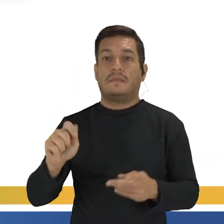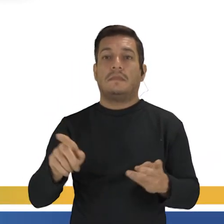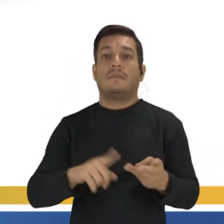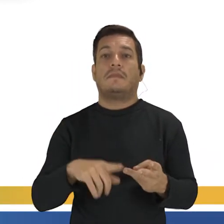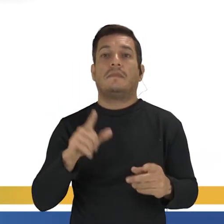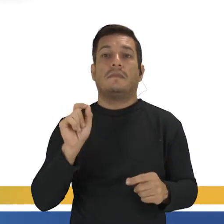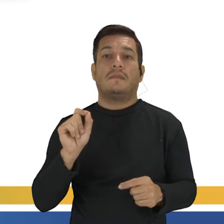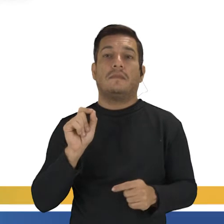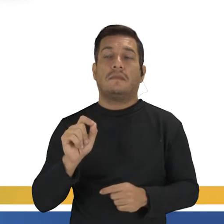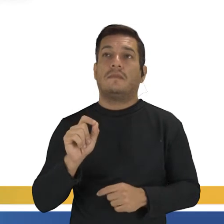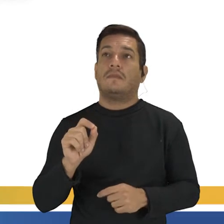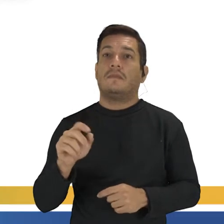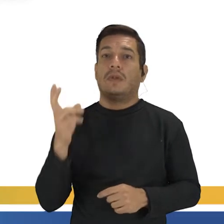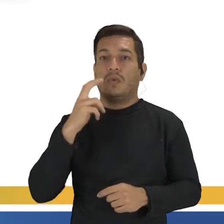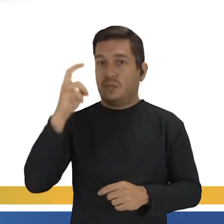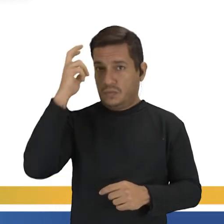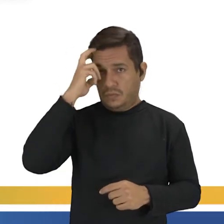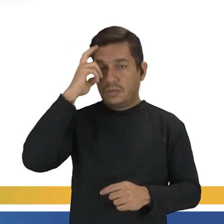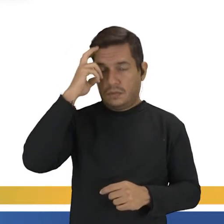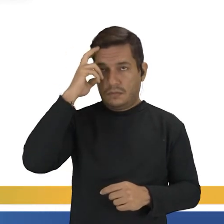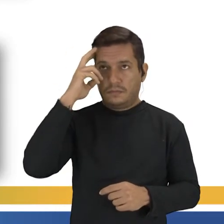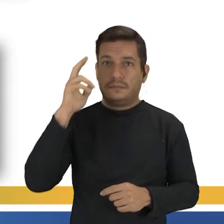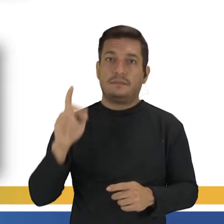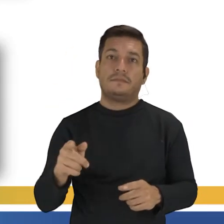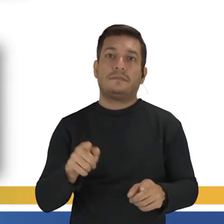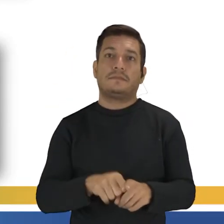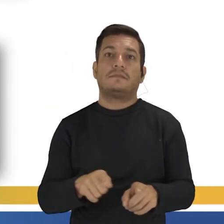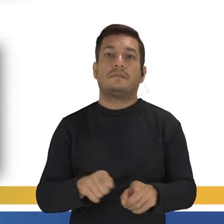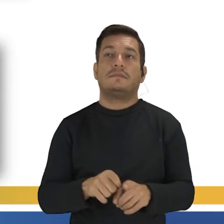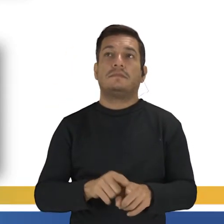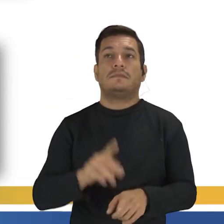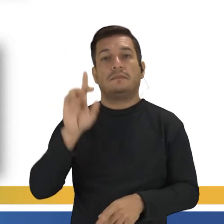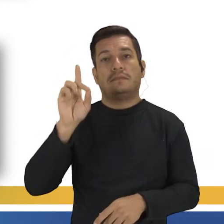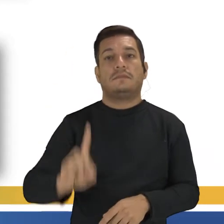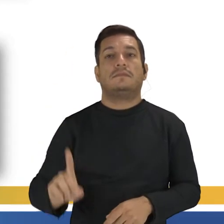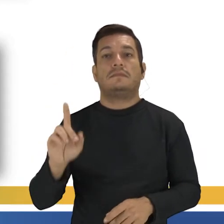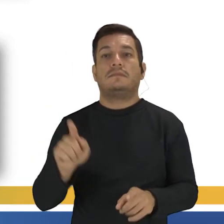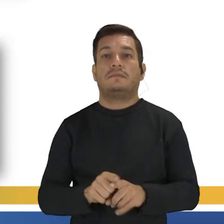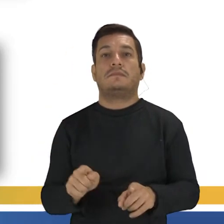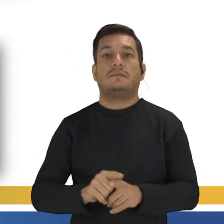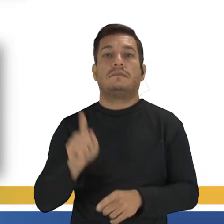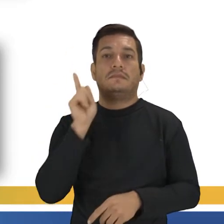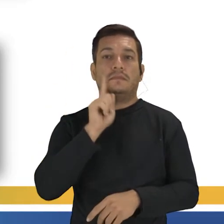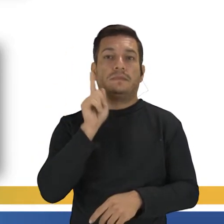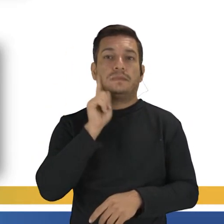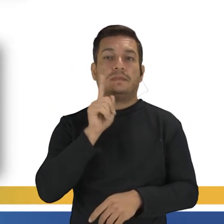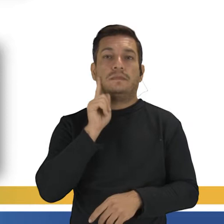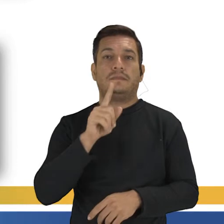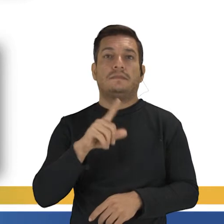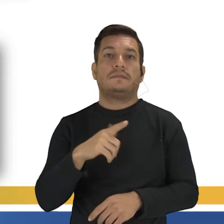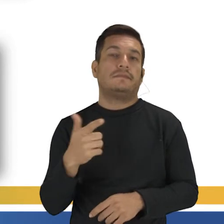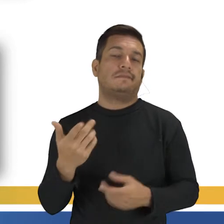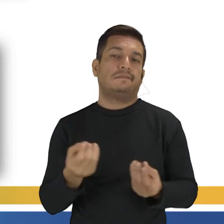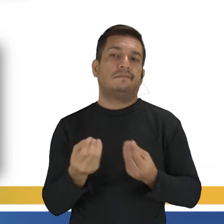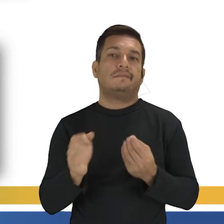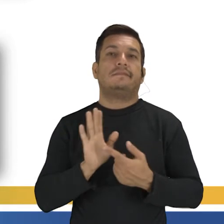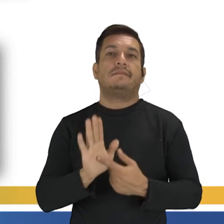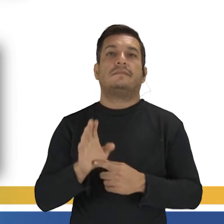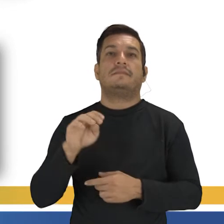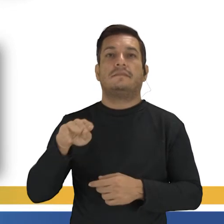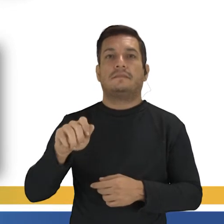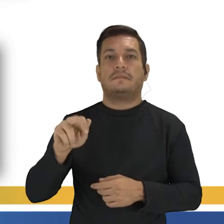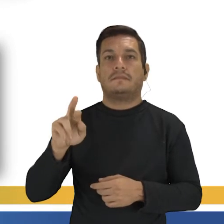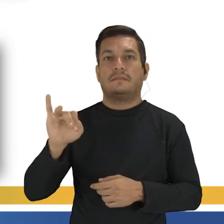com a questão cultural. E falando de direitos civis nos Estados Unidos, né? Não tem como não falar de